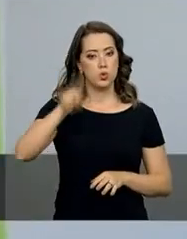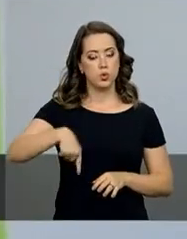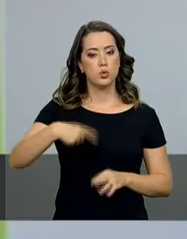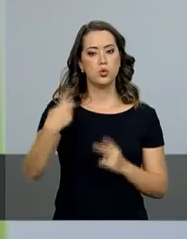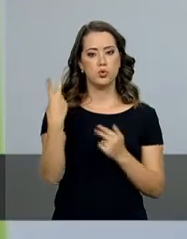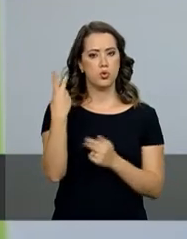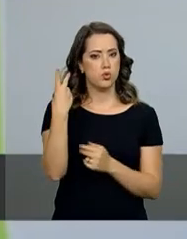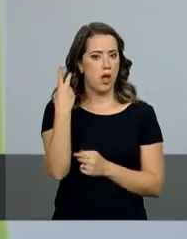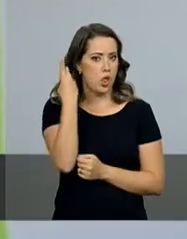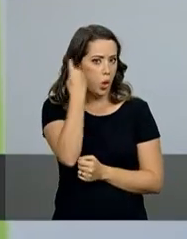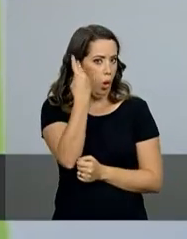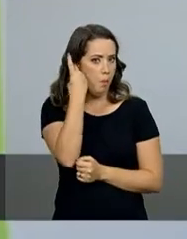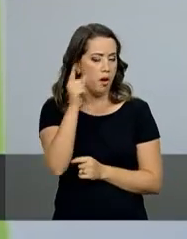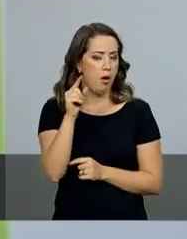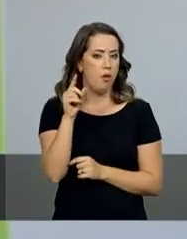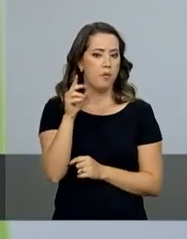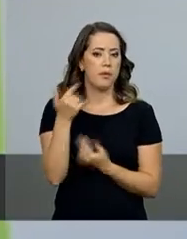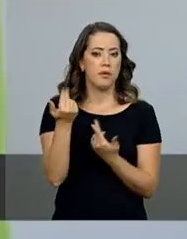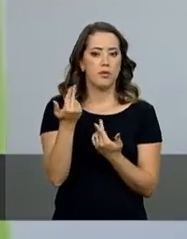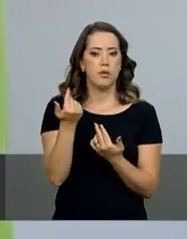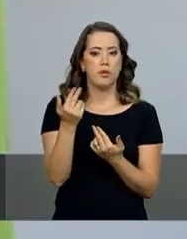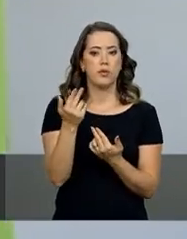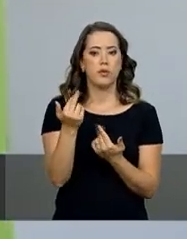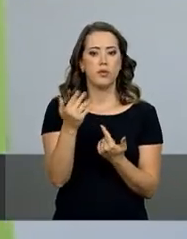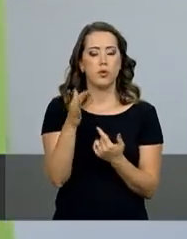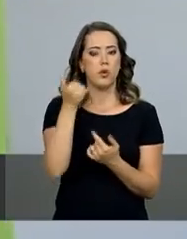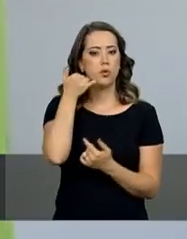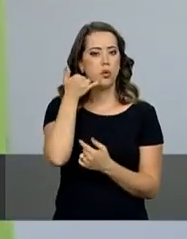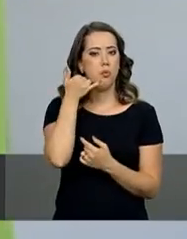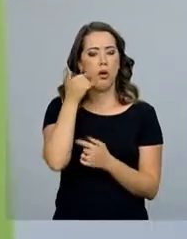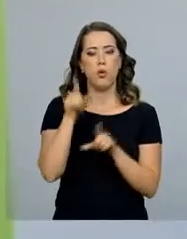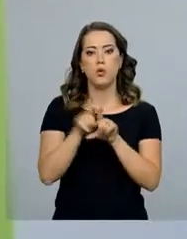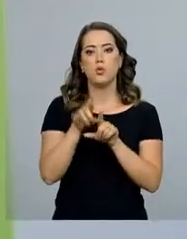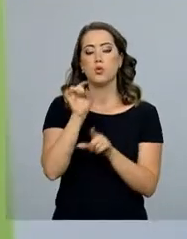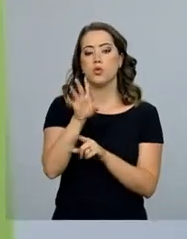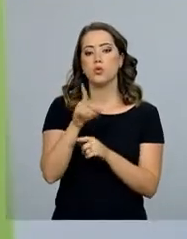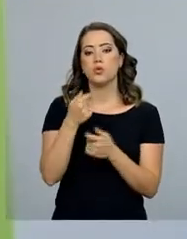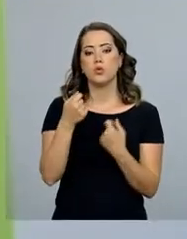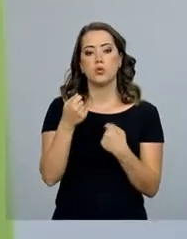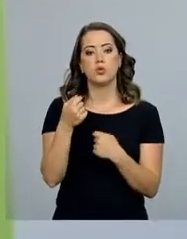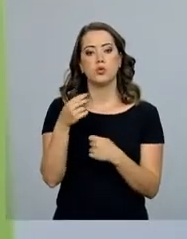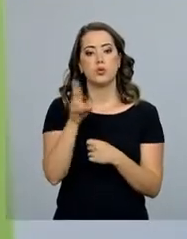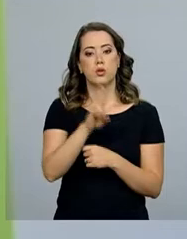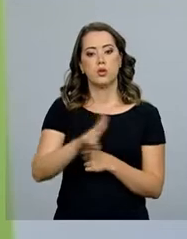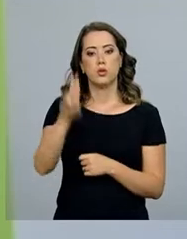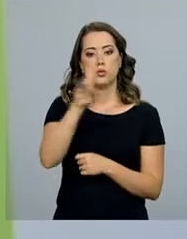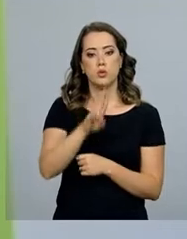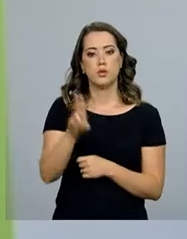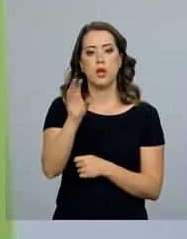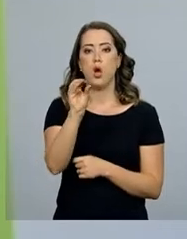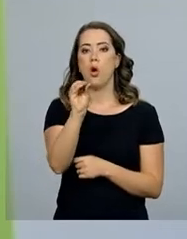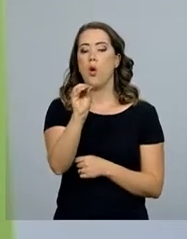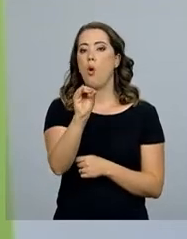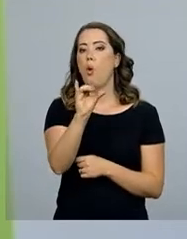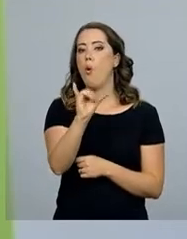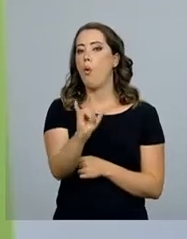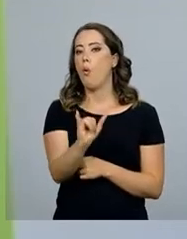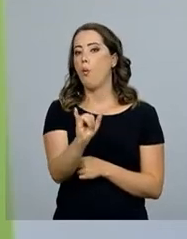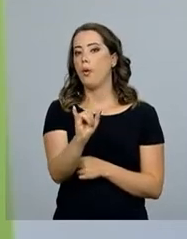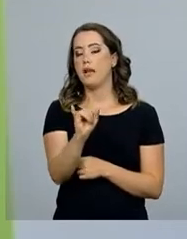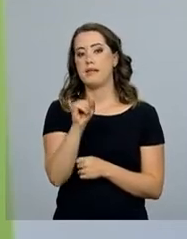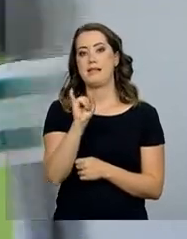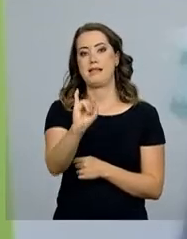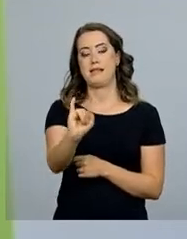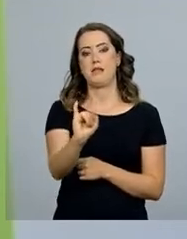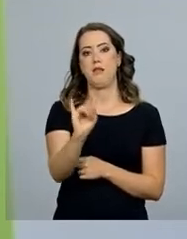estivesse usando, como se faz normalmente. Só que utiliza-se o número da prestadora no caso de ligações interurbanas.